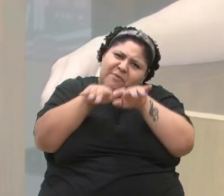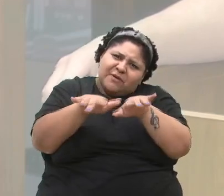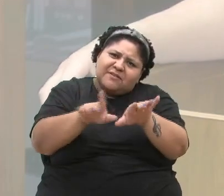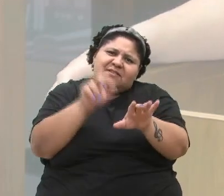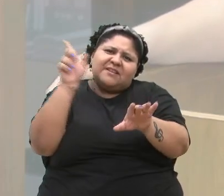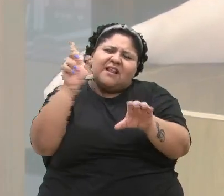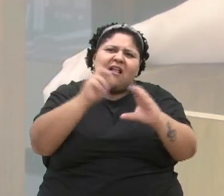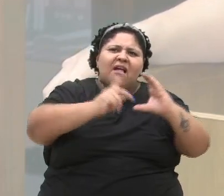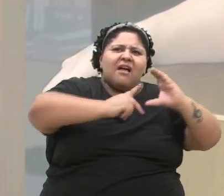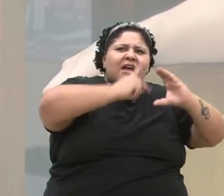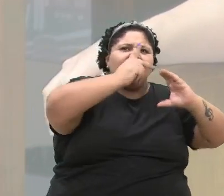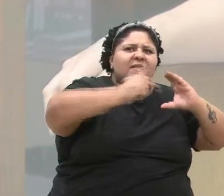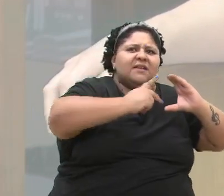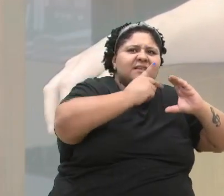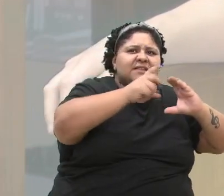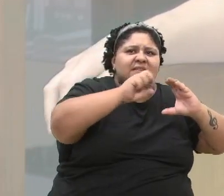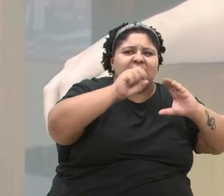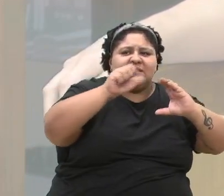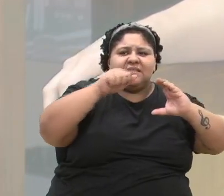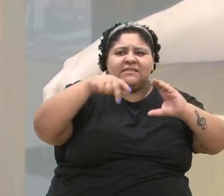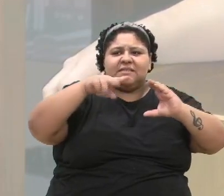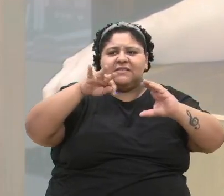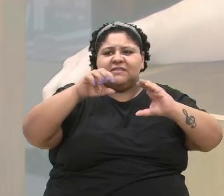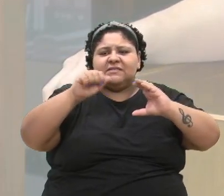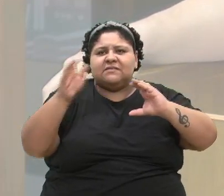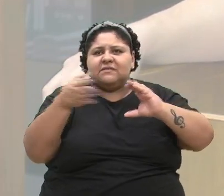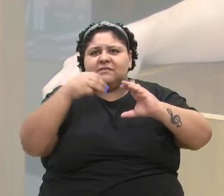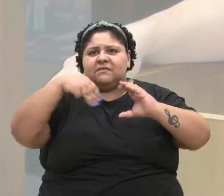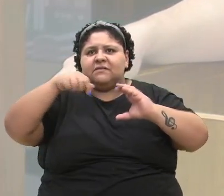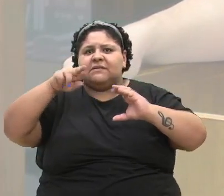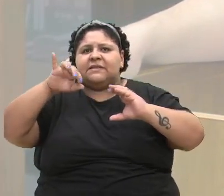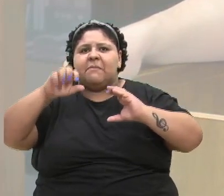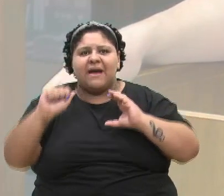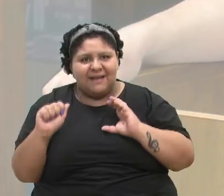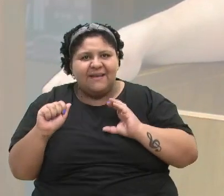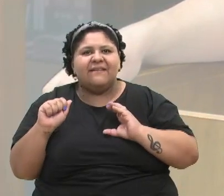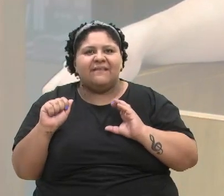Vereadores de Santa Maria, no coração do Rio Grande, através do meu amigo Divago Ribeiro.